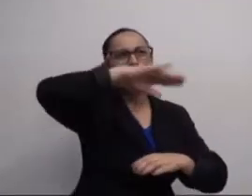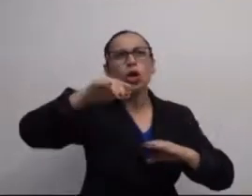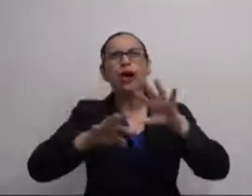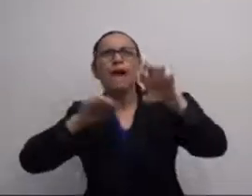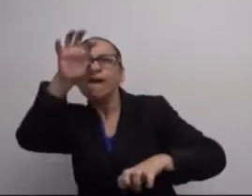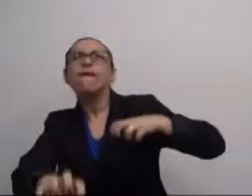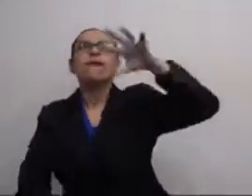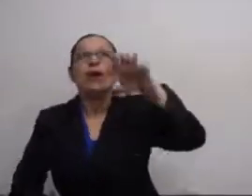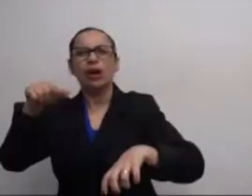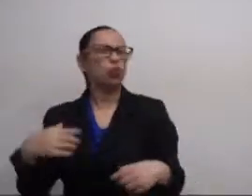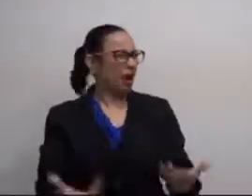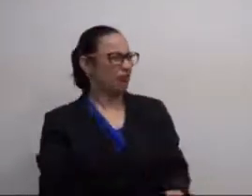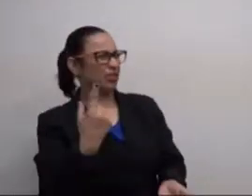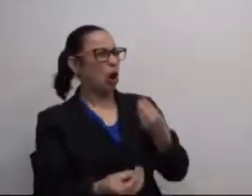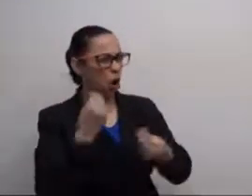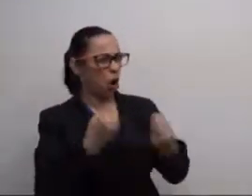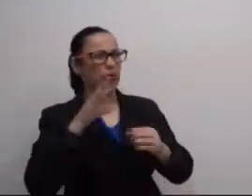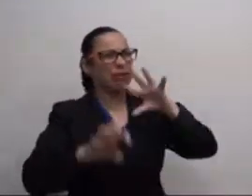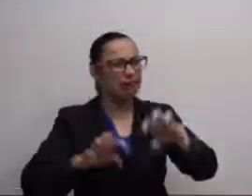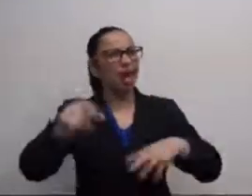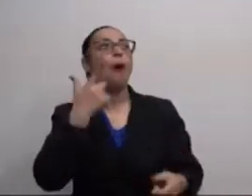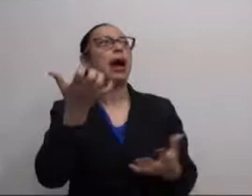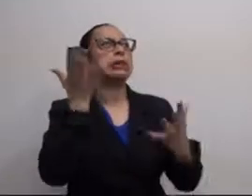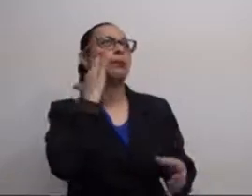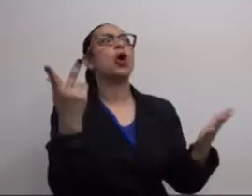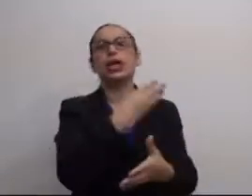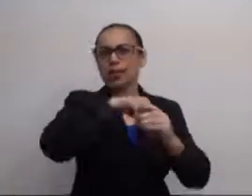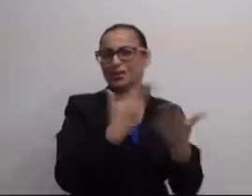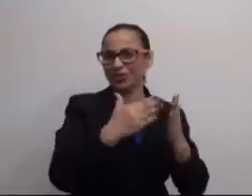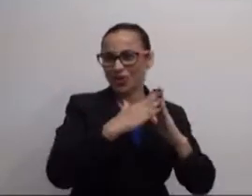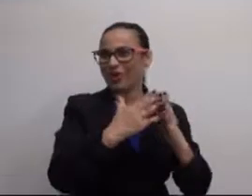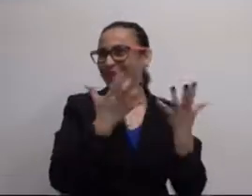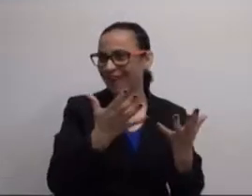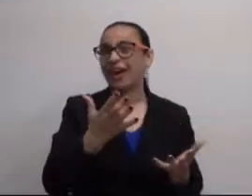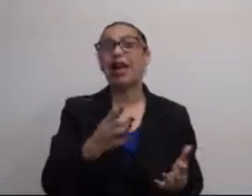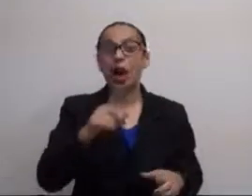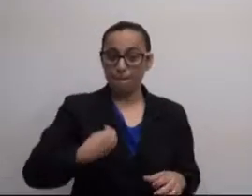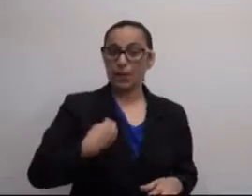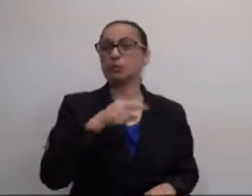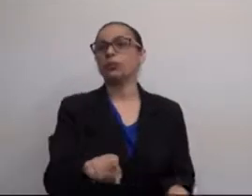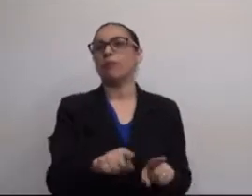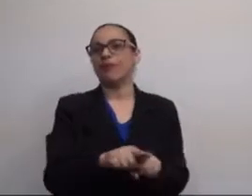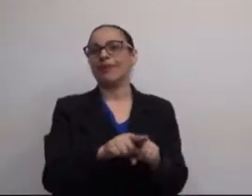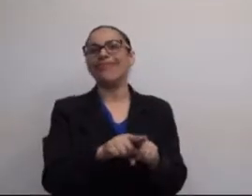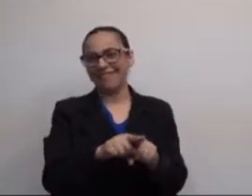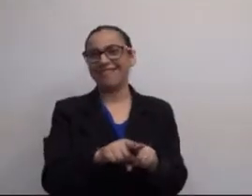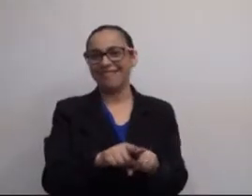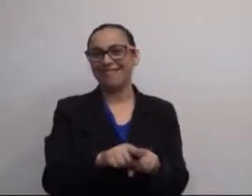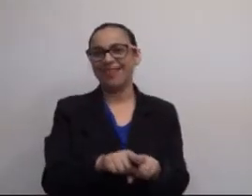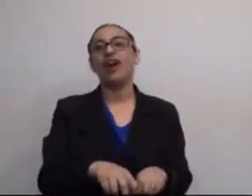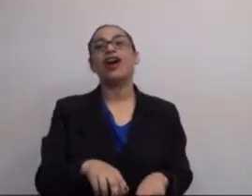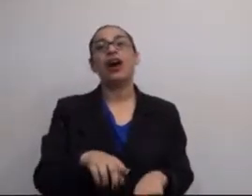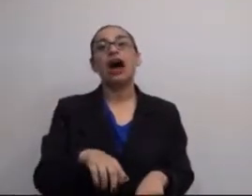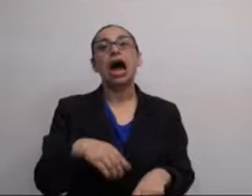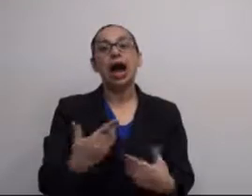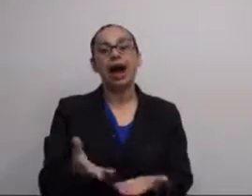Escócia, a gente escalou o Benevis. O pai falou, como meu filho? Você foi pra Escócia, escalou o Benevis? Então o pai quer saber o que acontece na escola